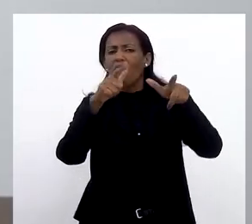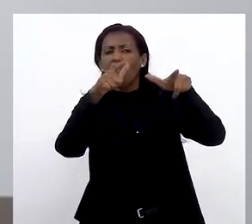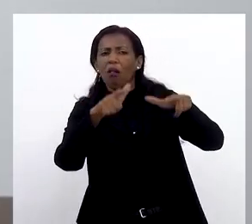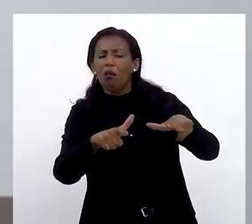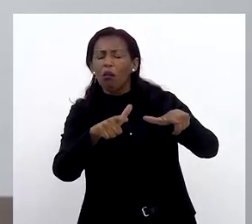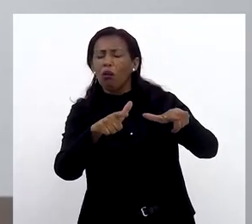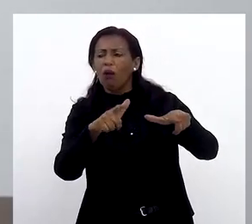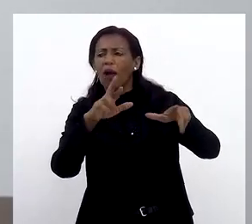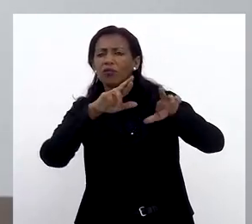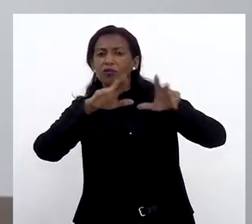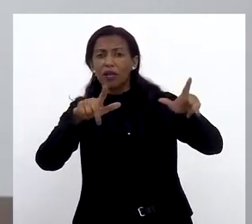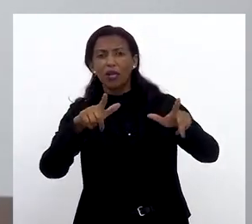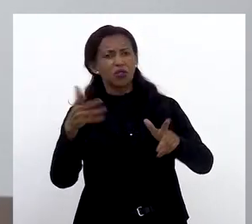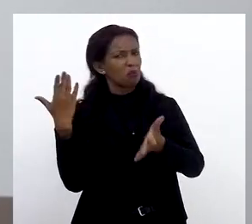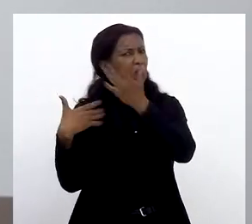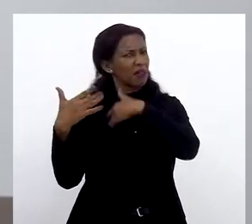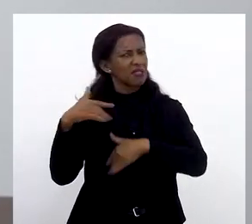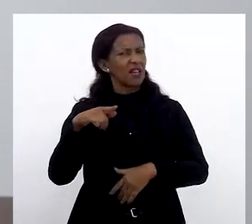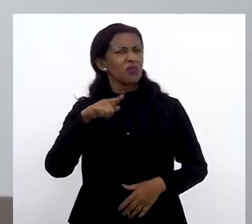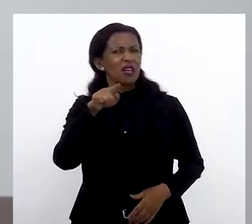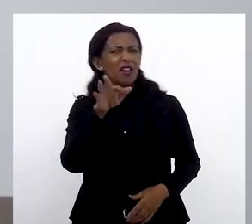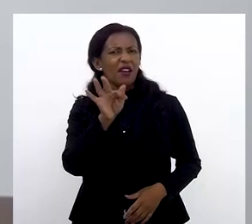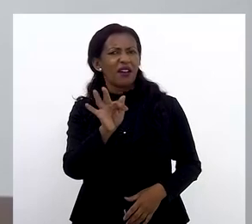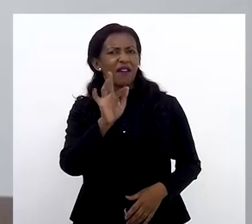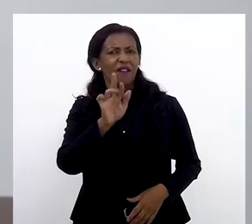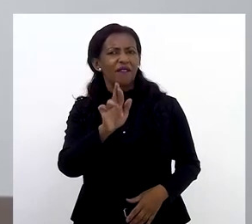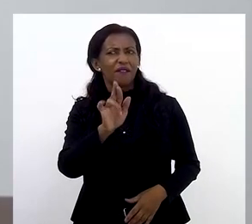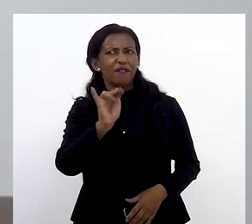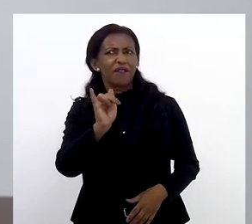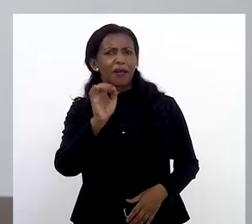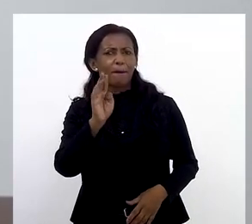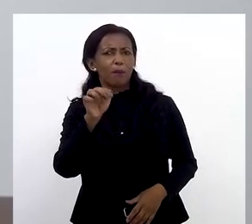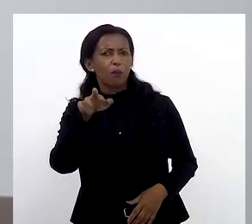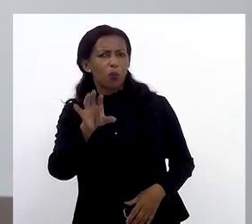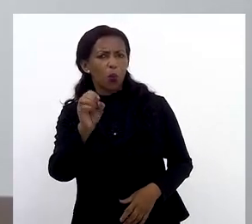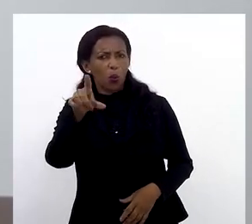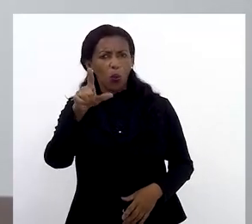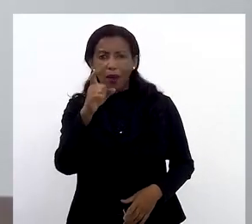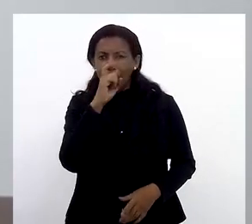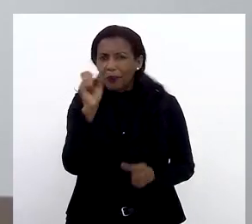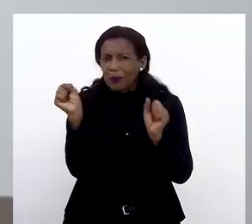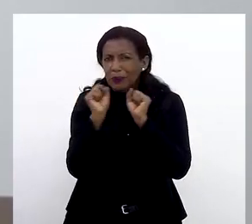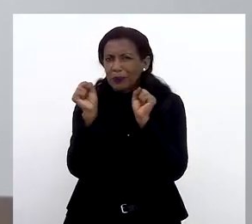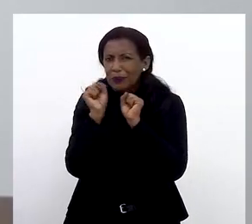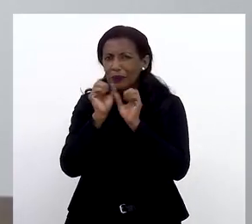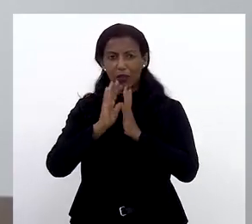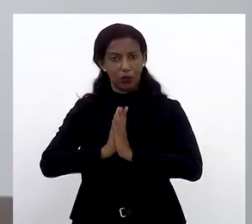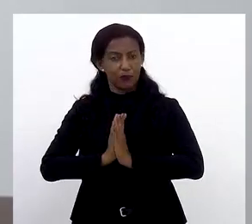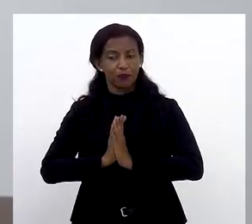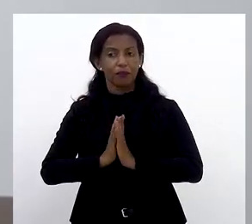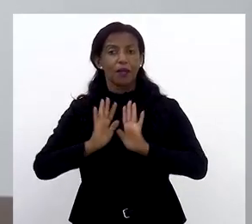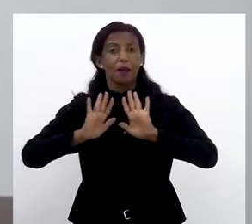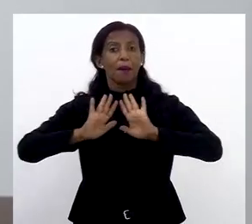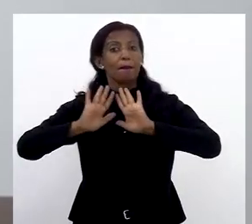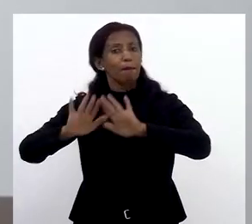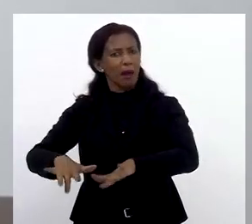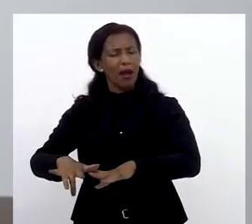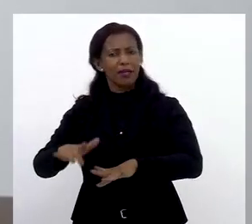Friburgo. Era uma cidade fria, enfim, era muito boa para essa doença.